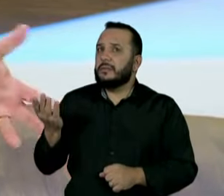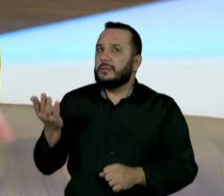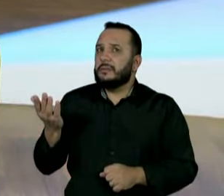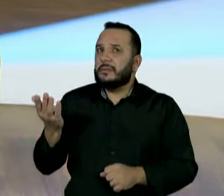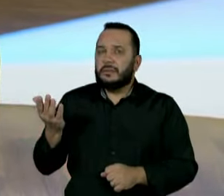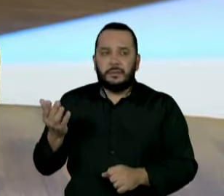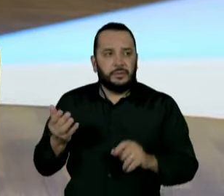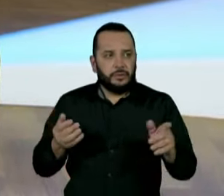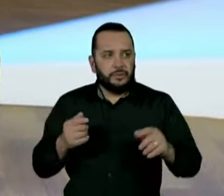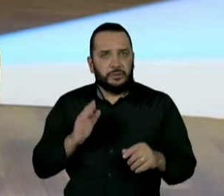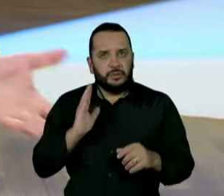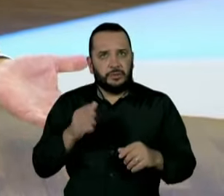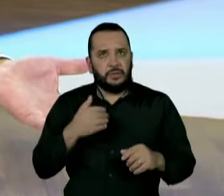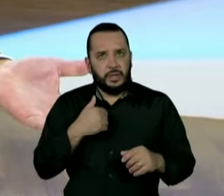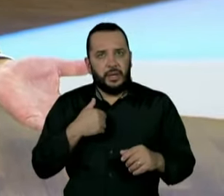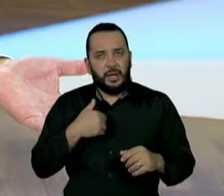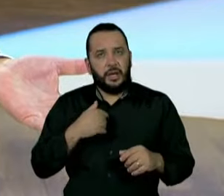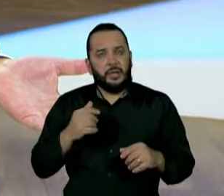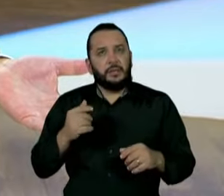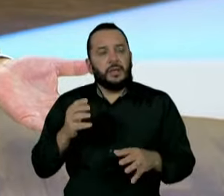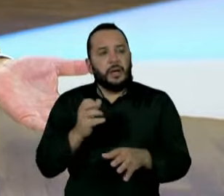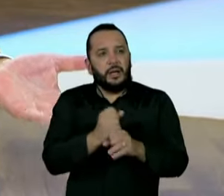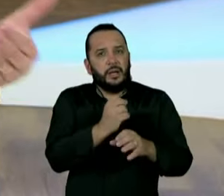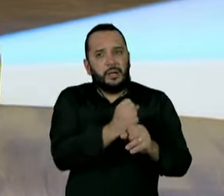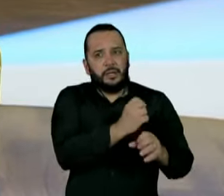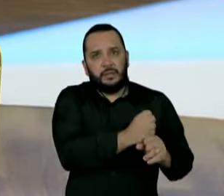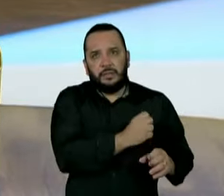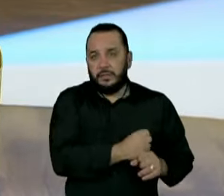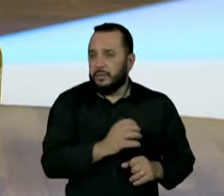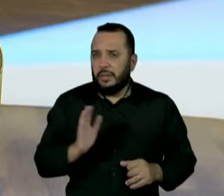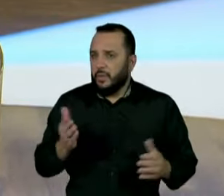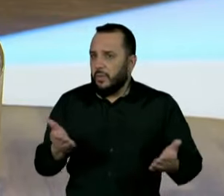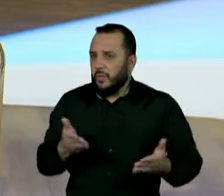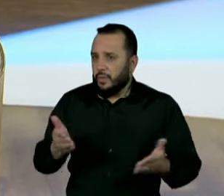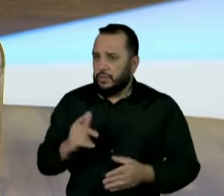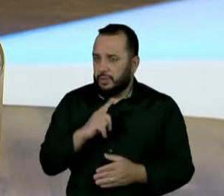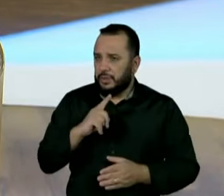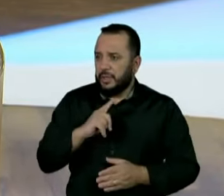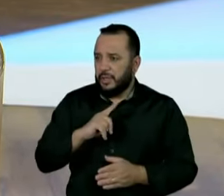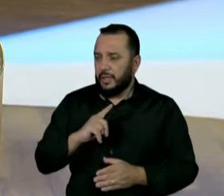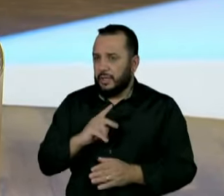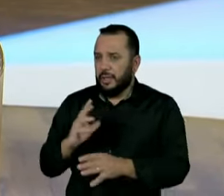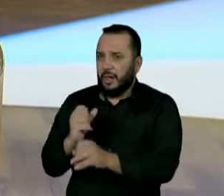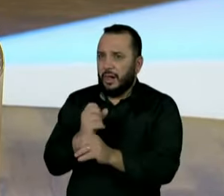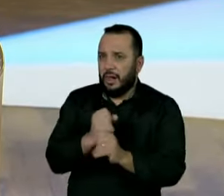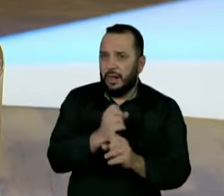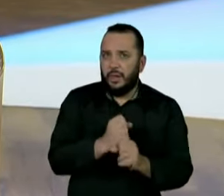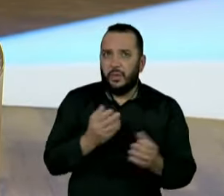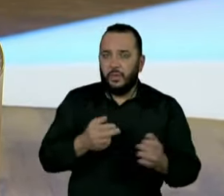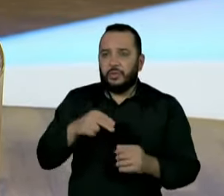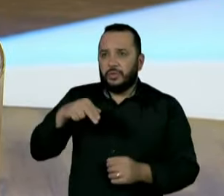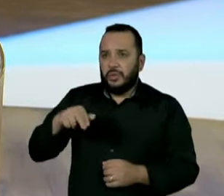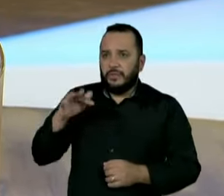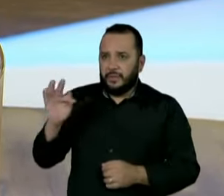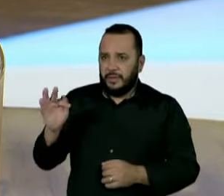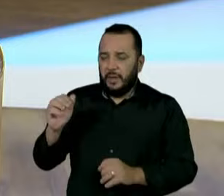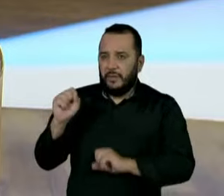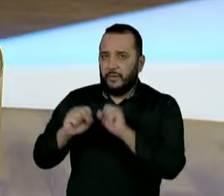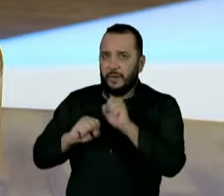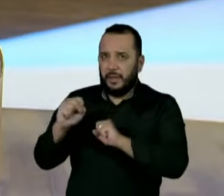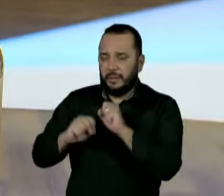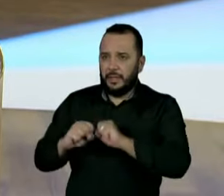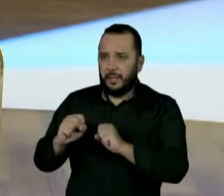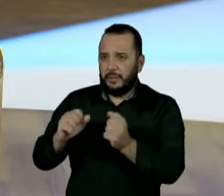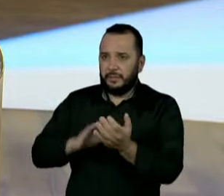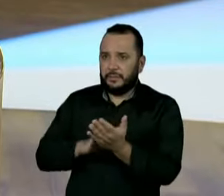Um efeito cascata na cobrança? Não, mas ao contrário. O efeito cascata é hoje. Hoje, quando a pessoa emite a nota na fábrica, ela está